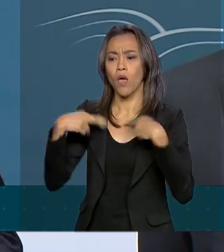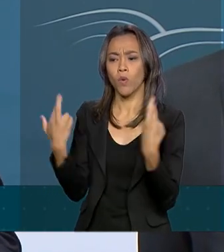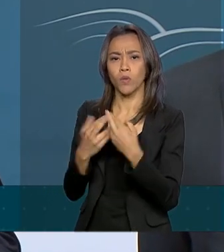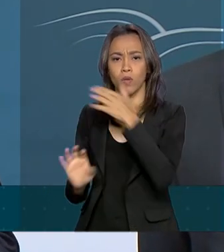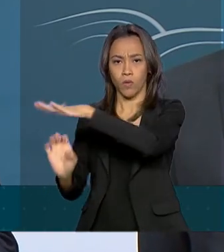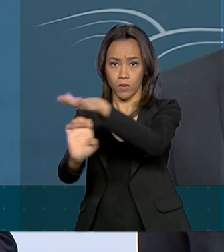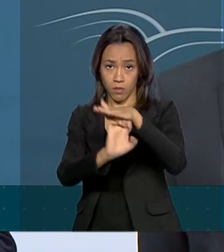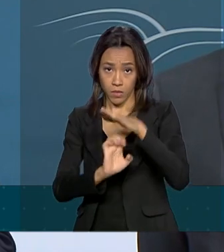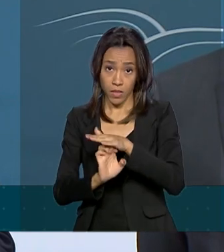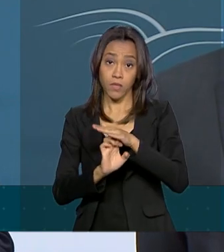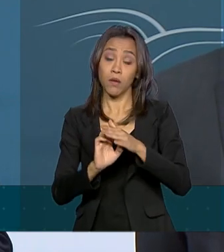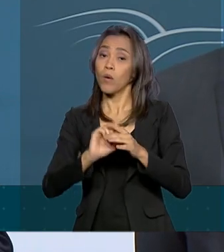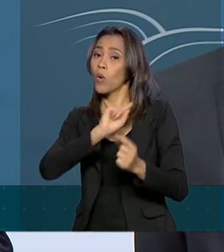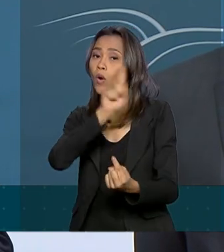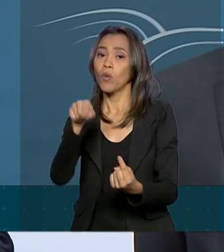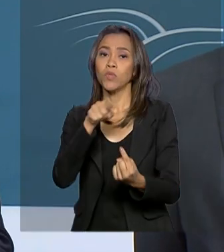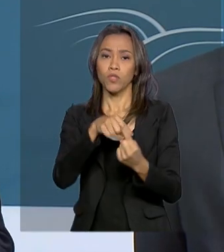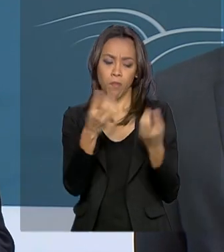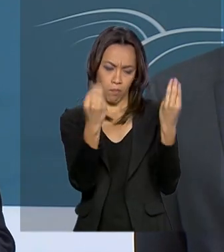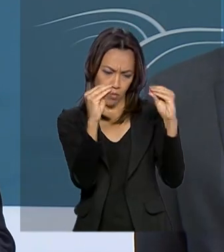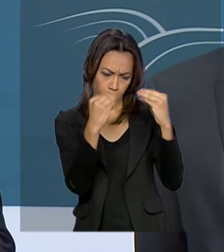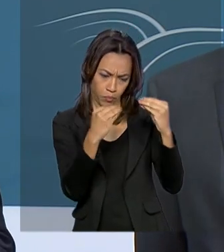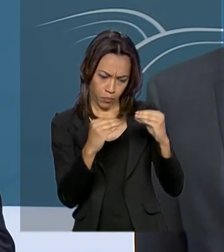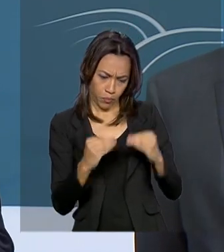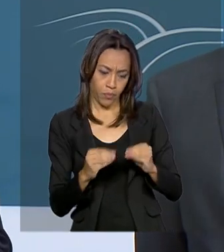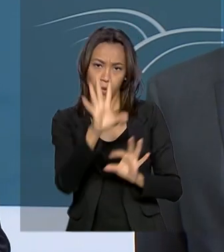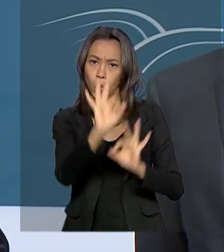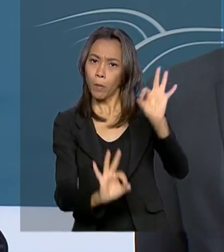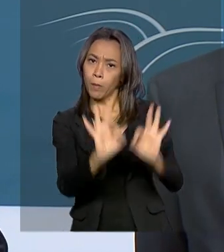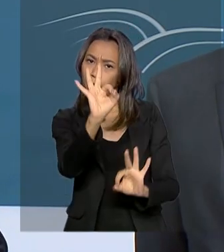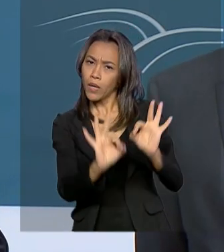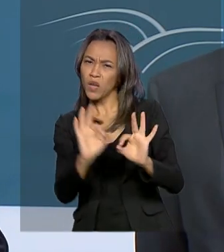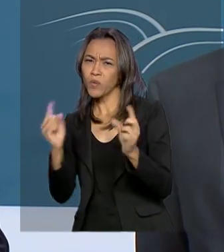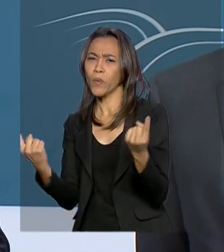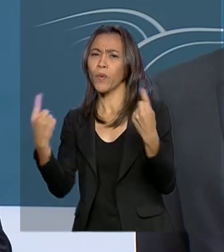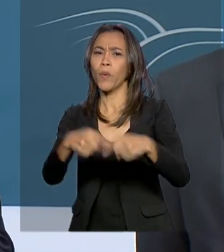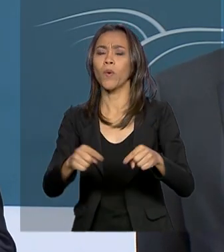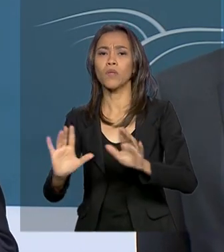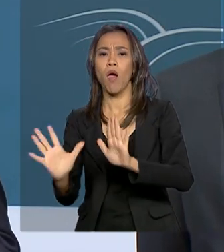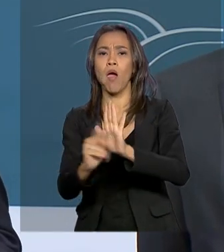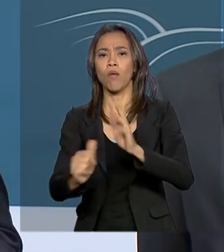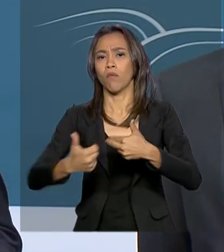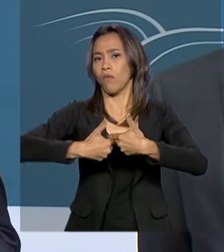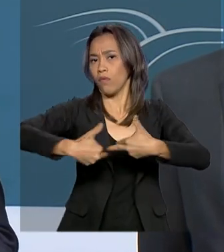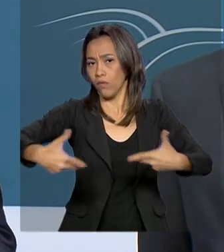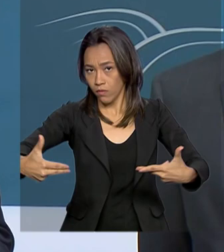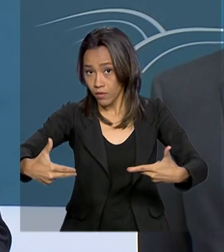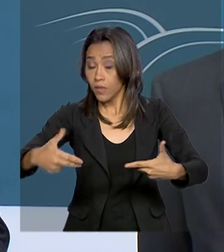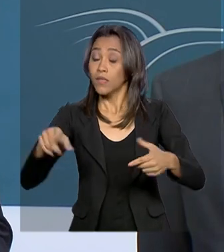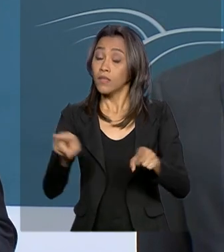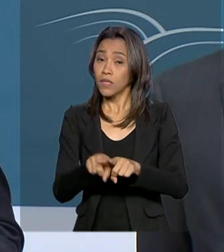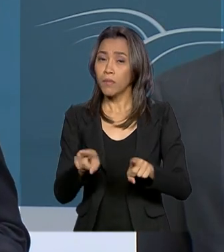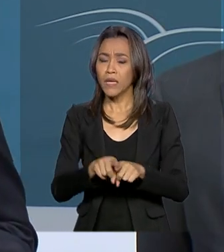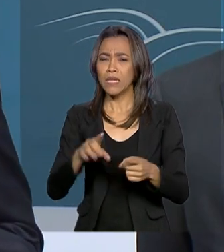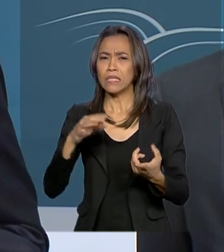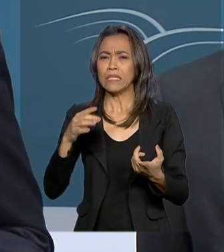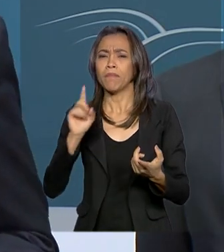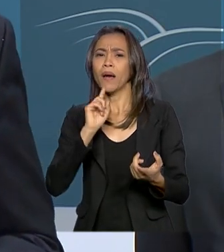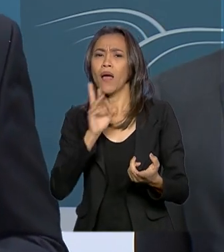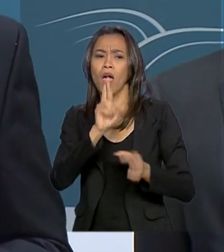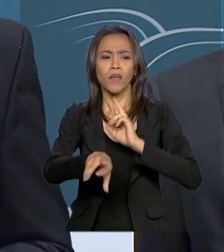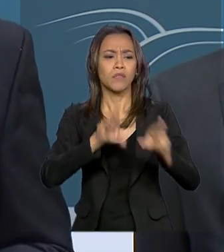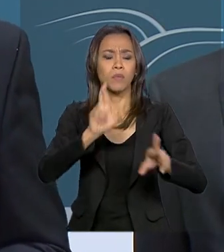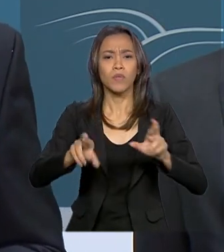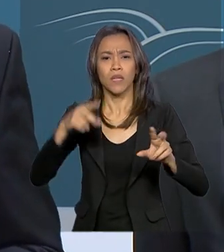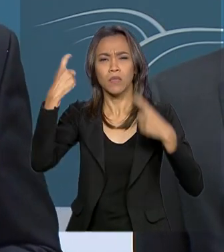elaborar um plano de ação contra a corrupção, emitindo sinais claros da sintonia do Mercosul com as demandas e preocupações das